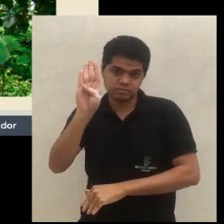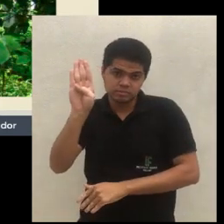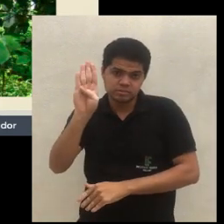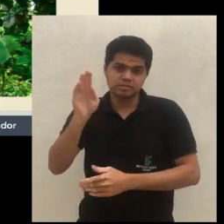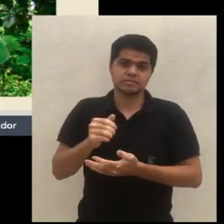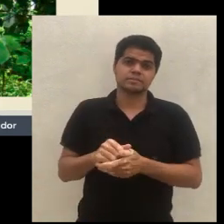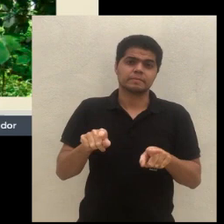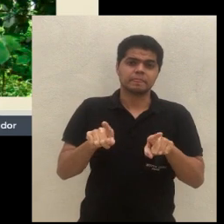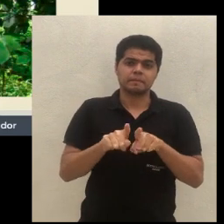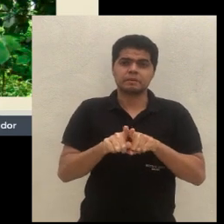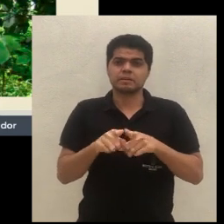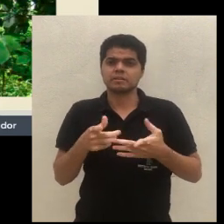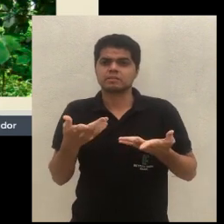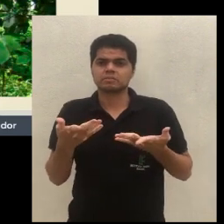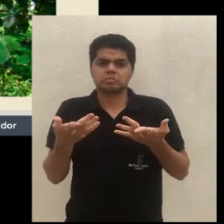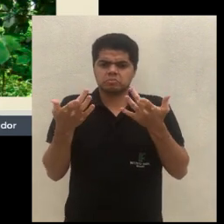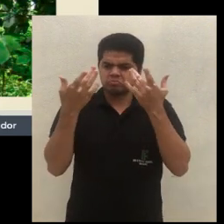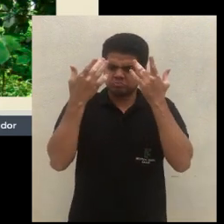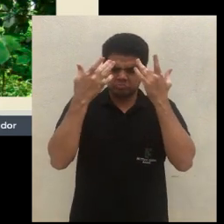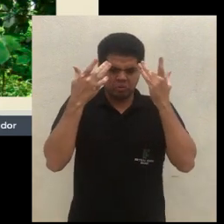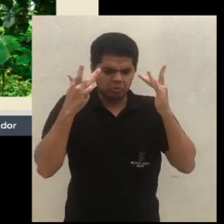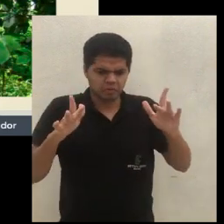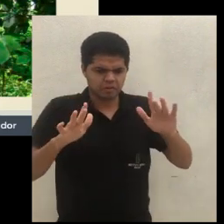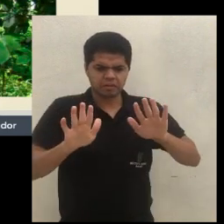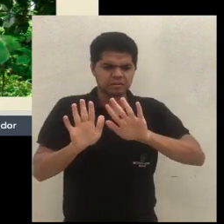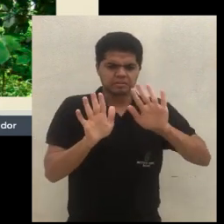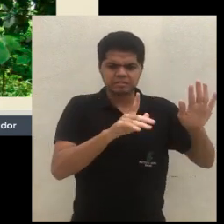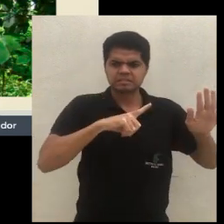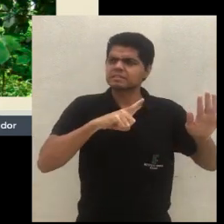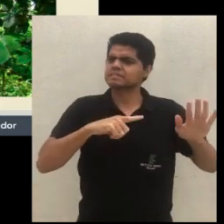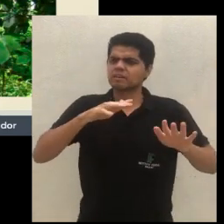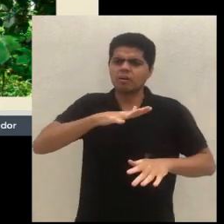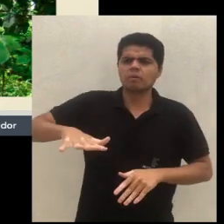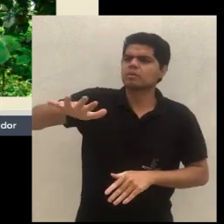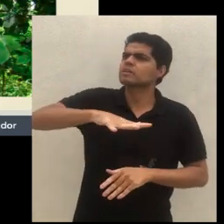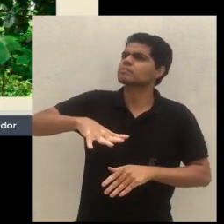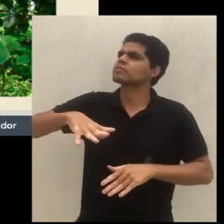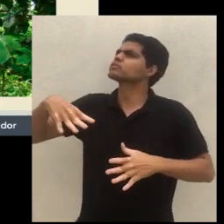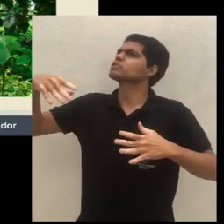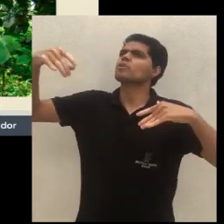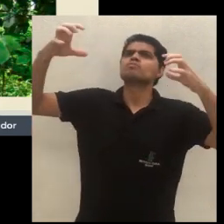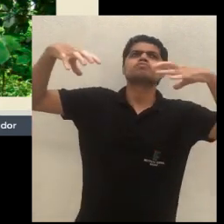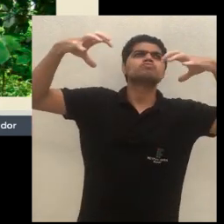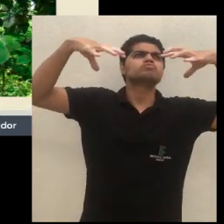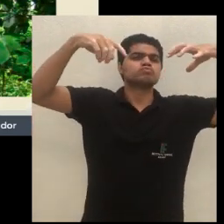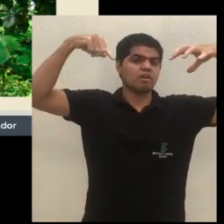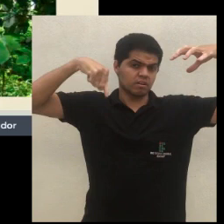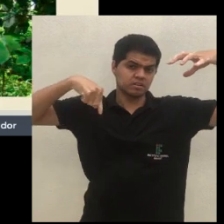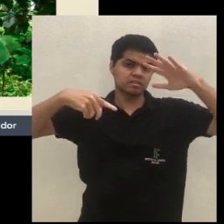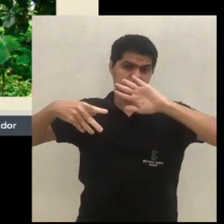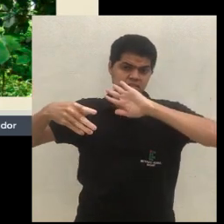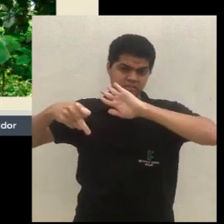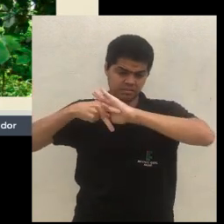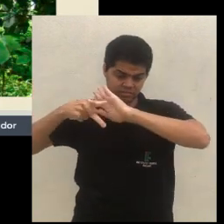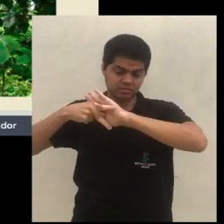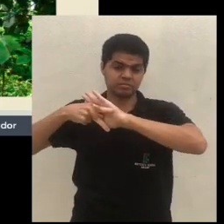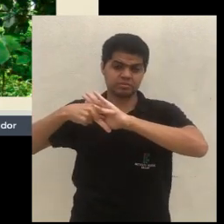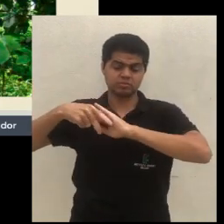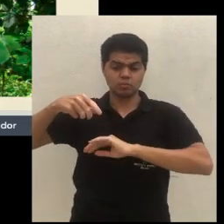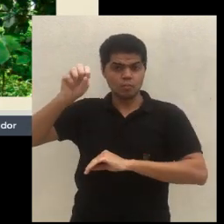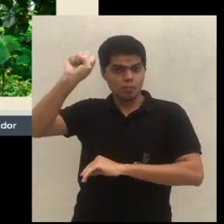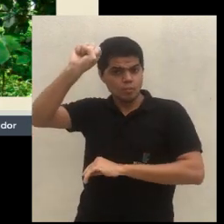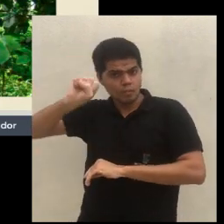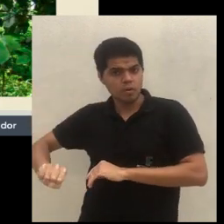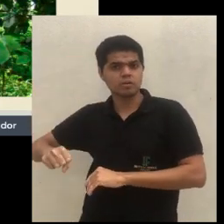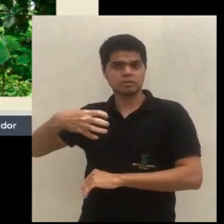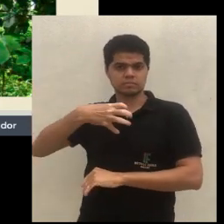adianta eu querer trazer, pegar uma espécie aqui, de um clima úmido, que é esse aqui na região que eu moro, aqui na região do